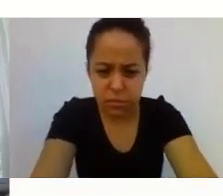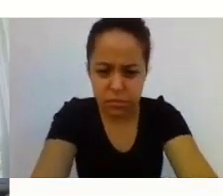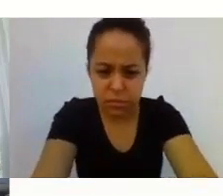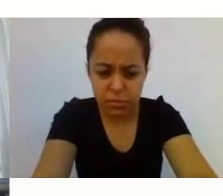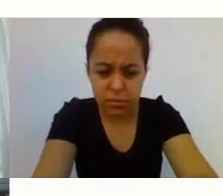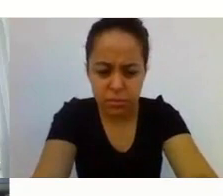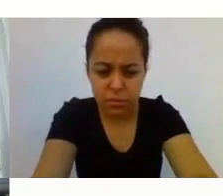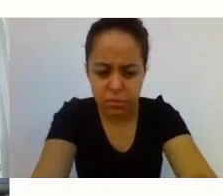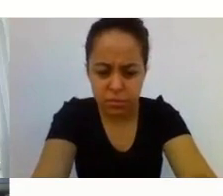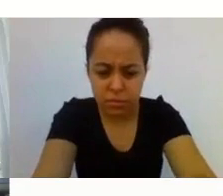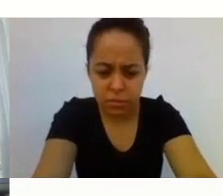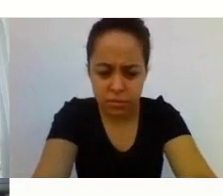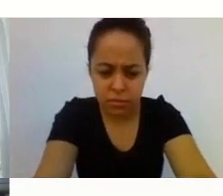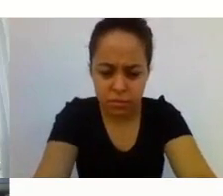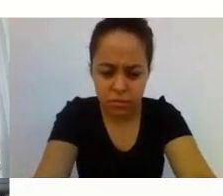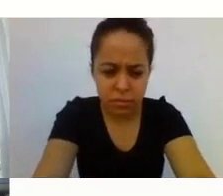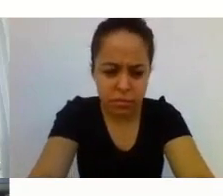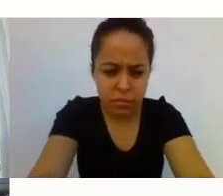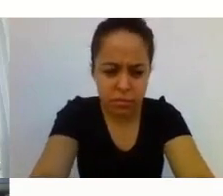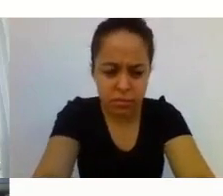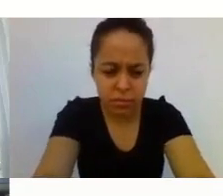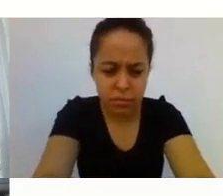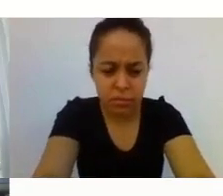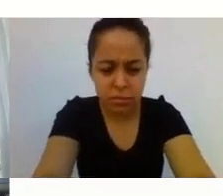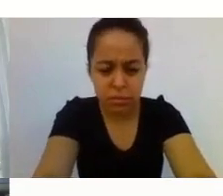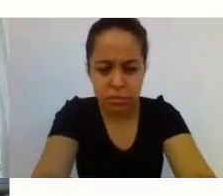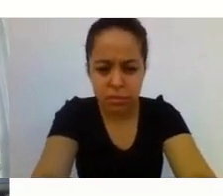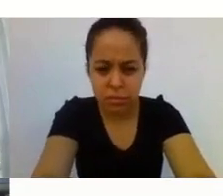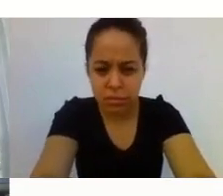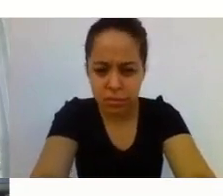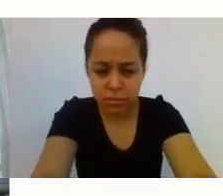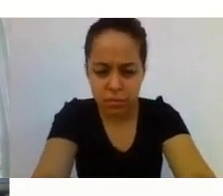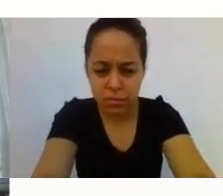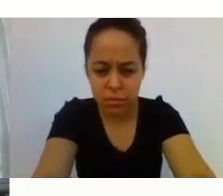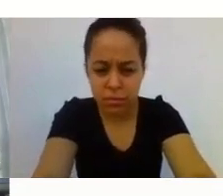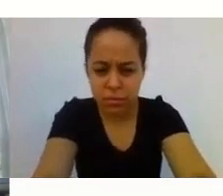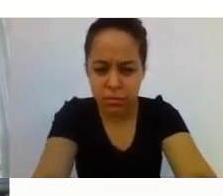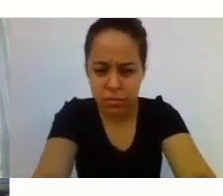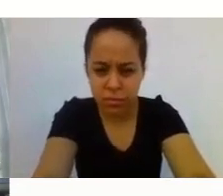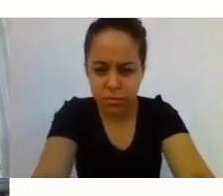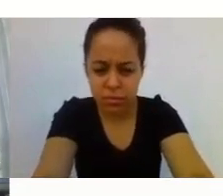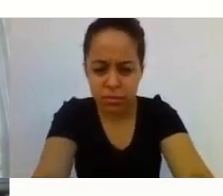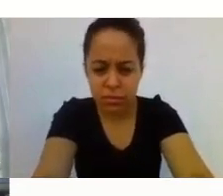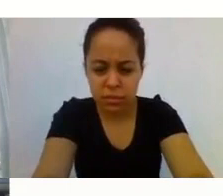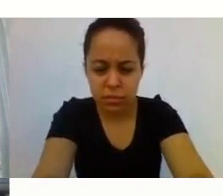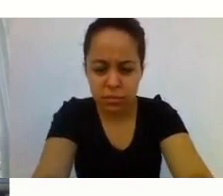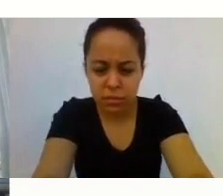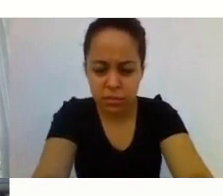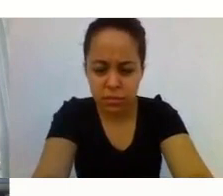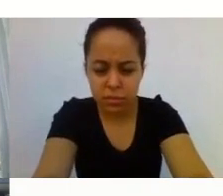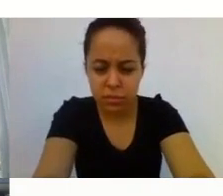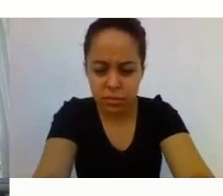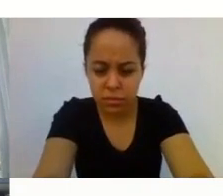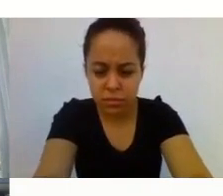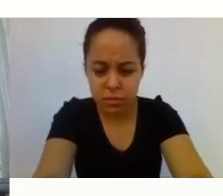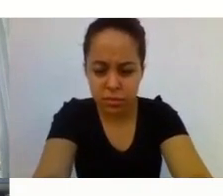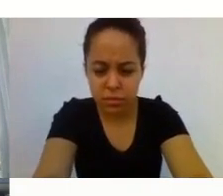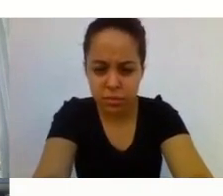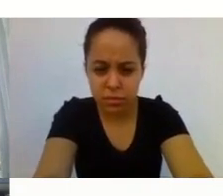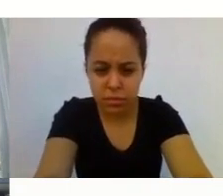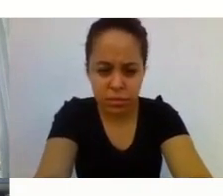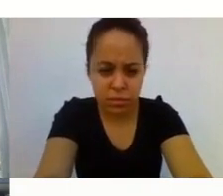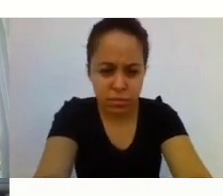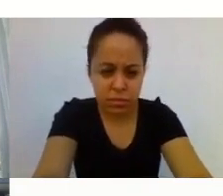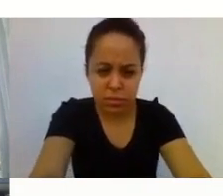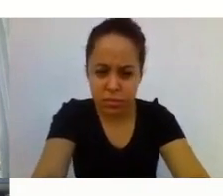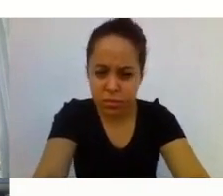Código 012 Público Externo PPI 5 vagas 106 inscritos